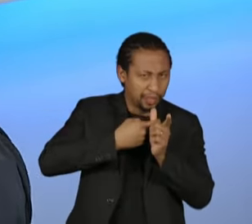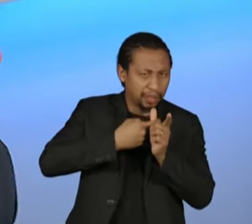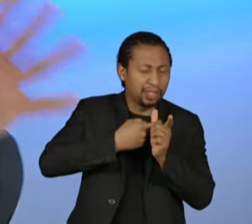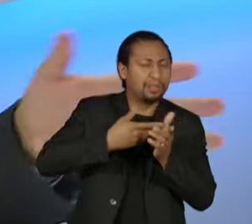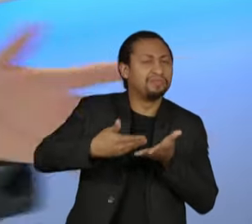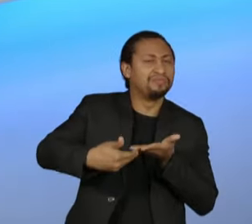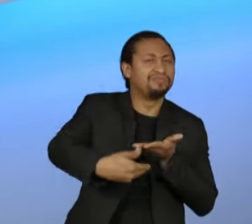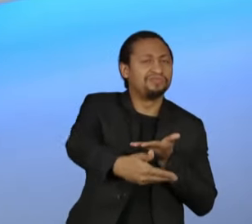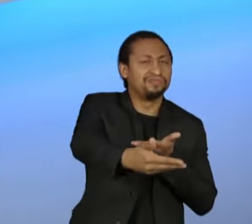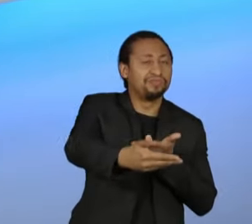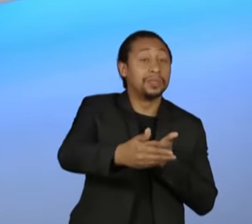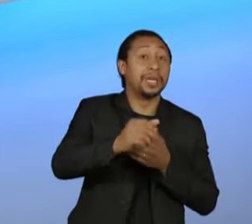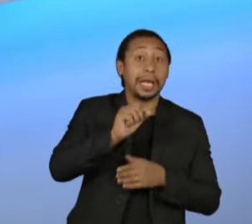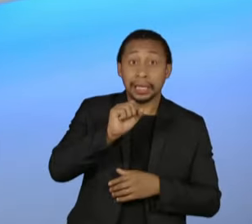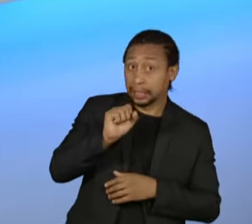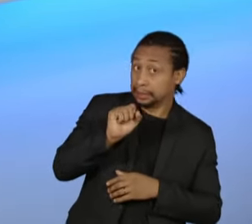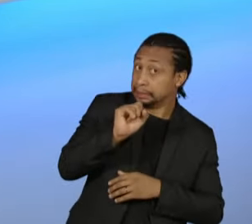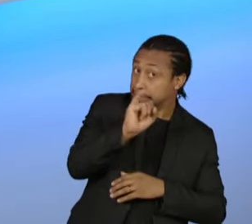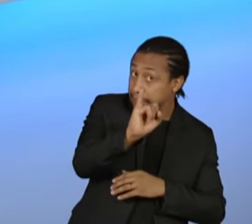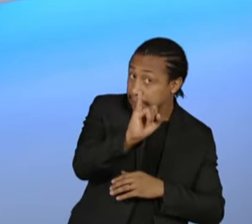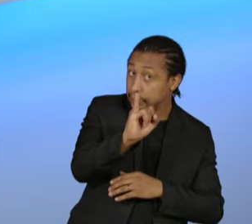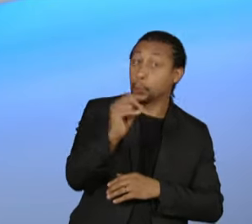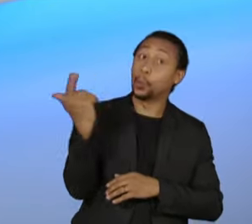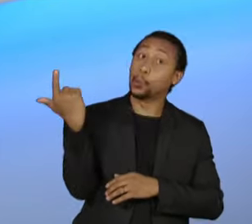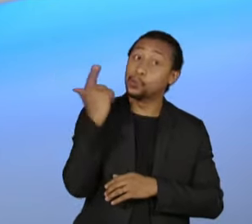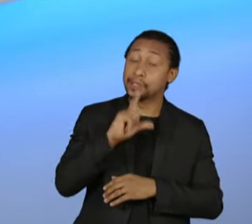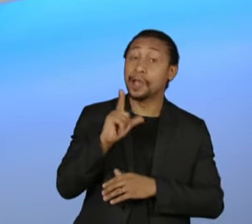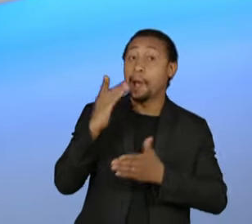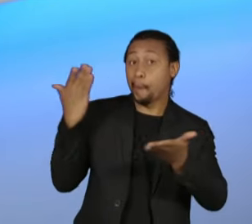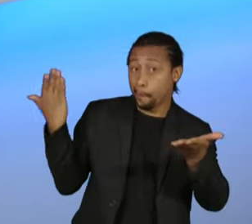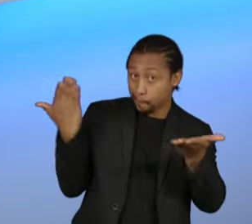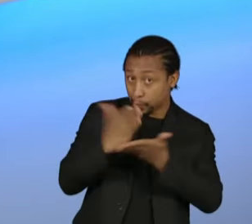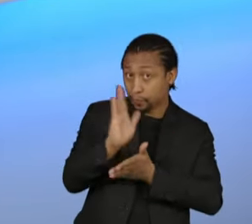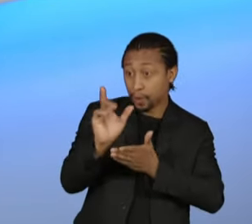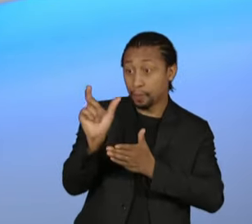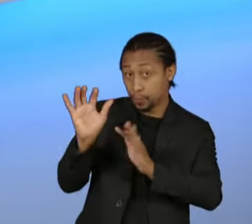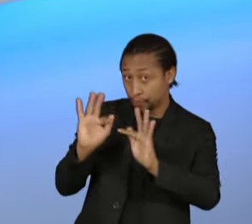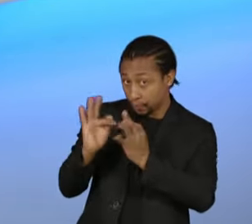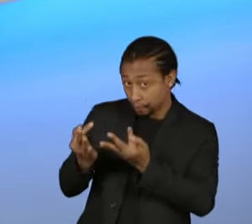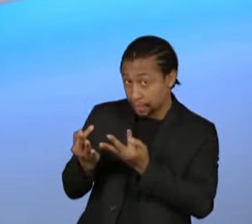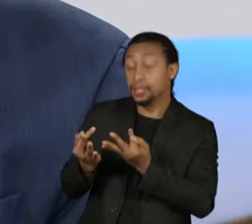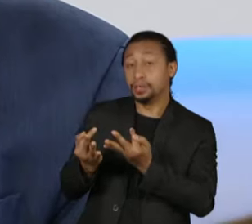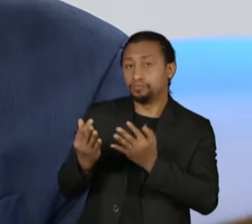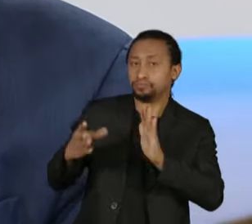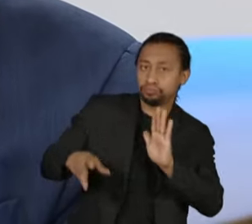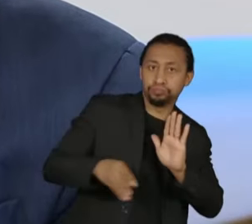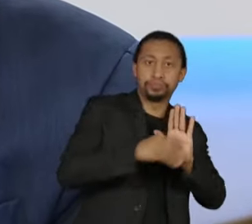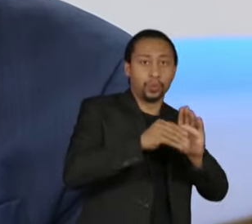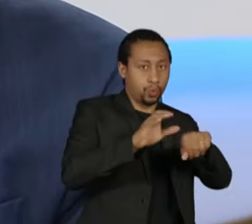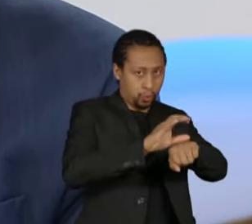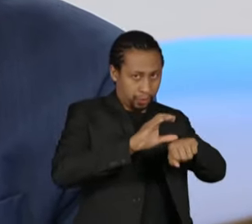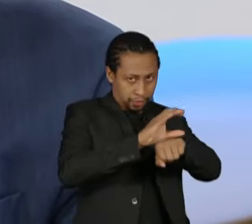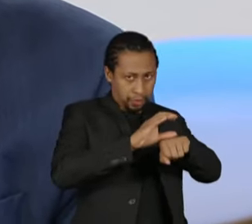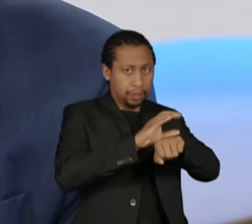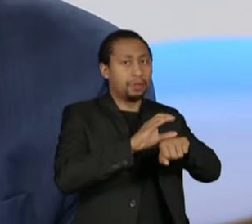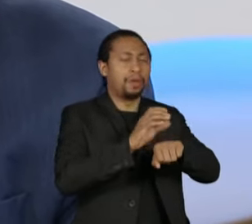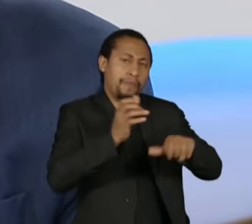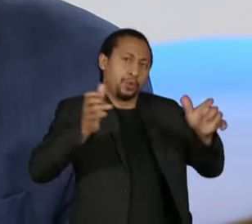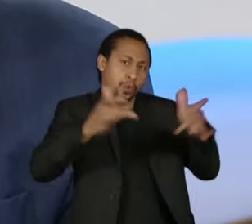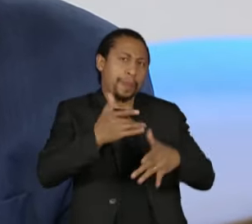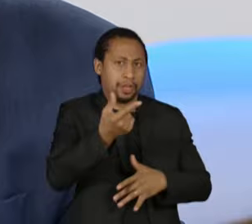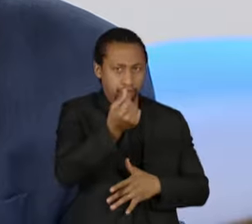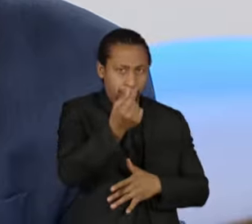se, de fato, conseguir tirar o Bolsa Família de dentro do orçamento federal. A gente está falando de ter 100 bilhões ali